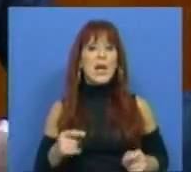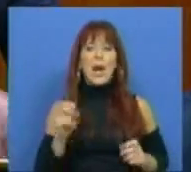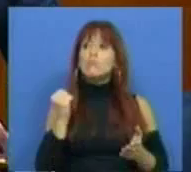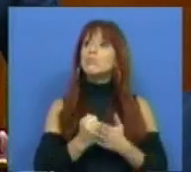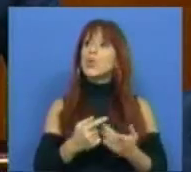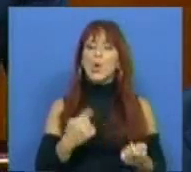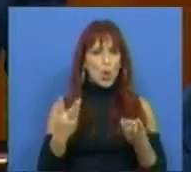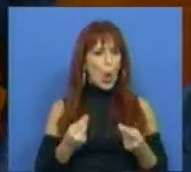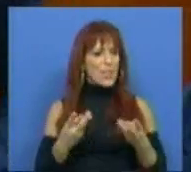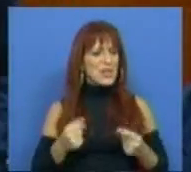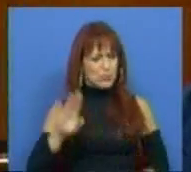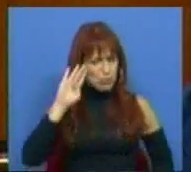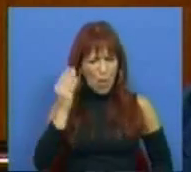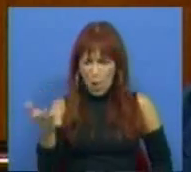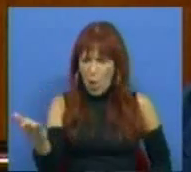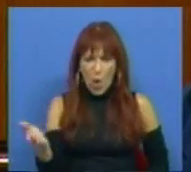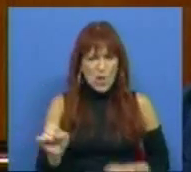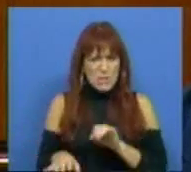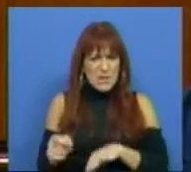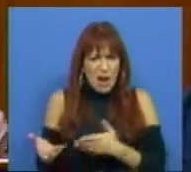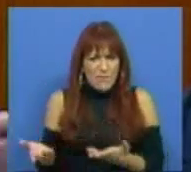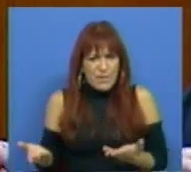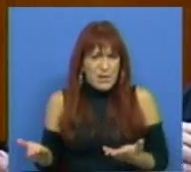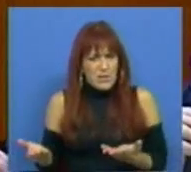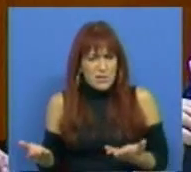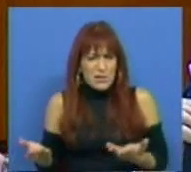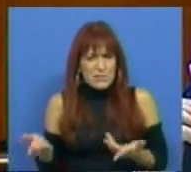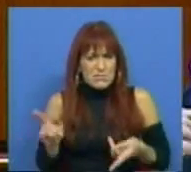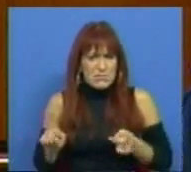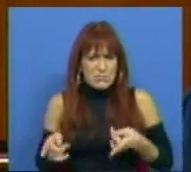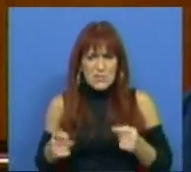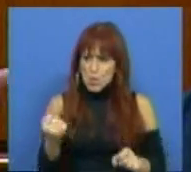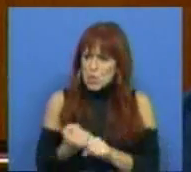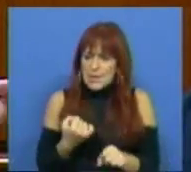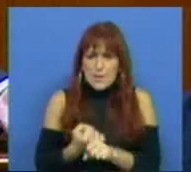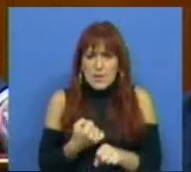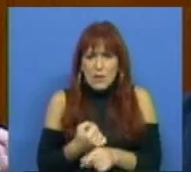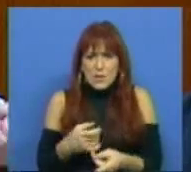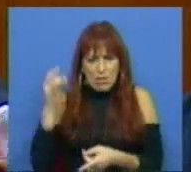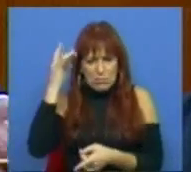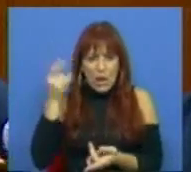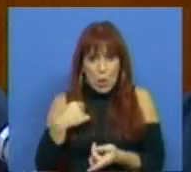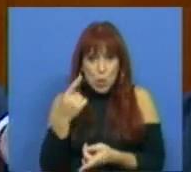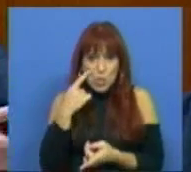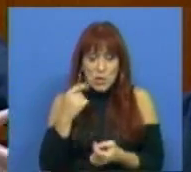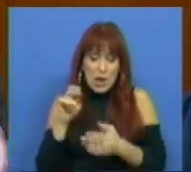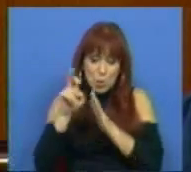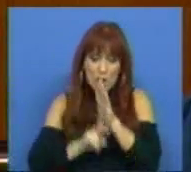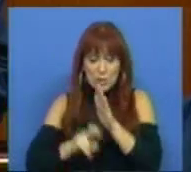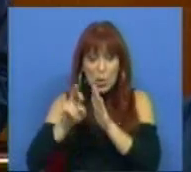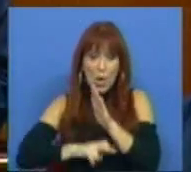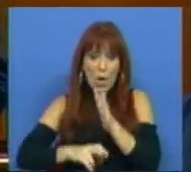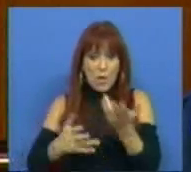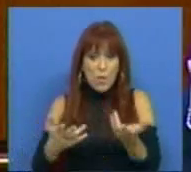certificaria contas sabendo daquilo que se passou e dos atos que eu conheci por relatório